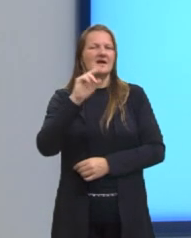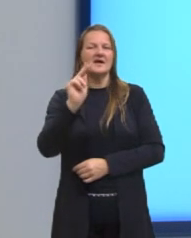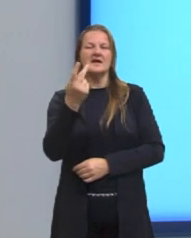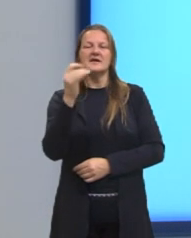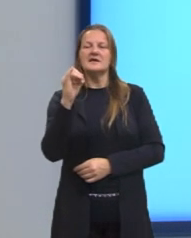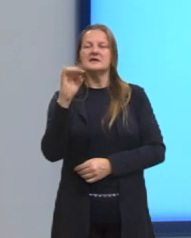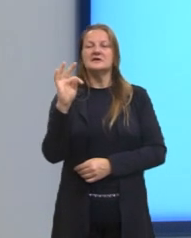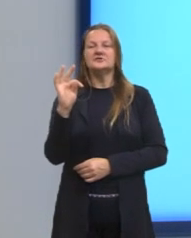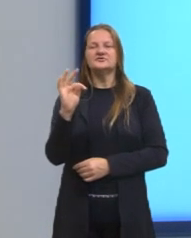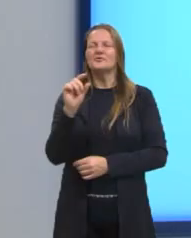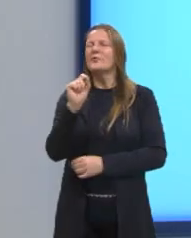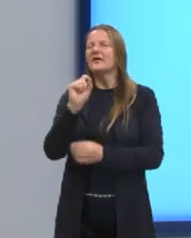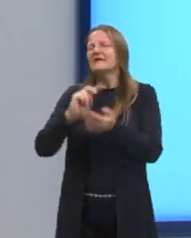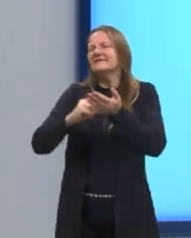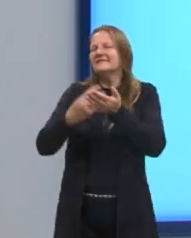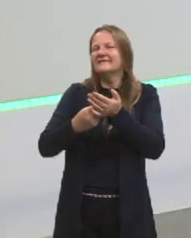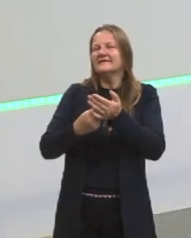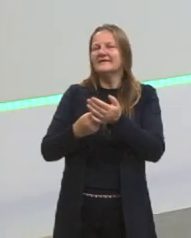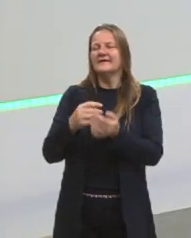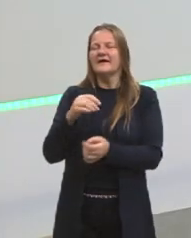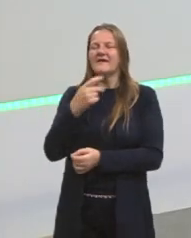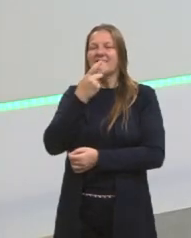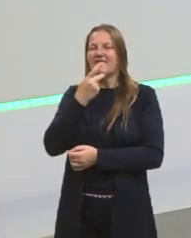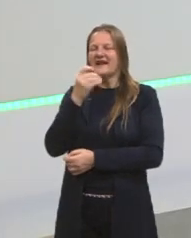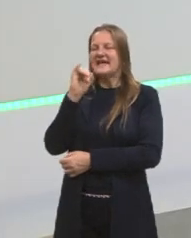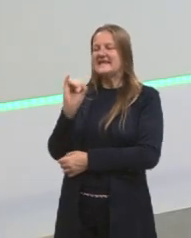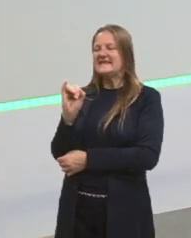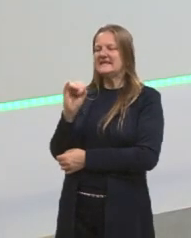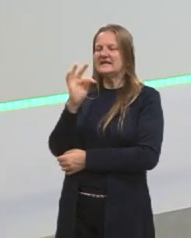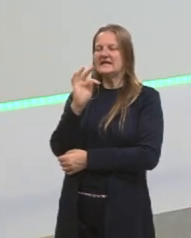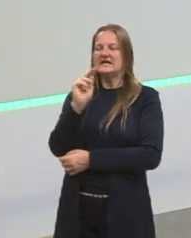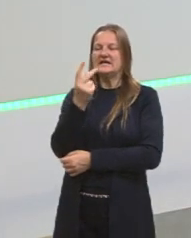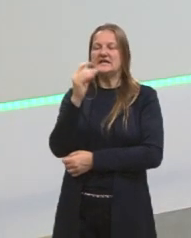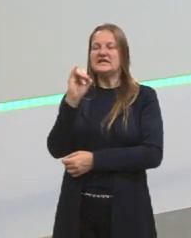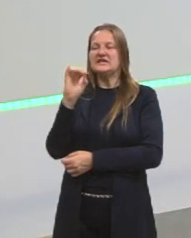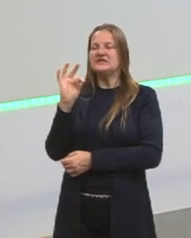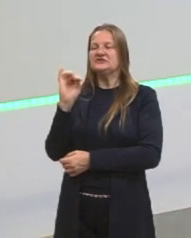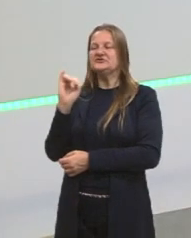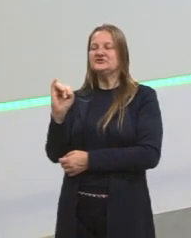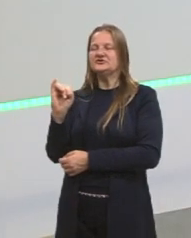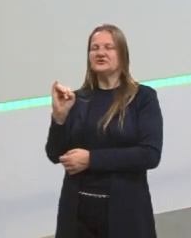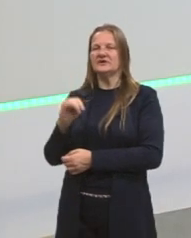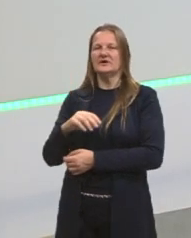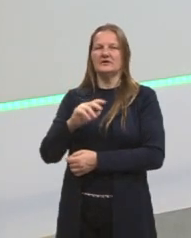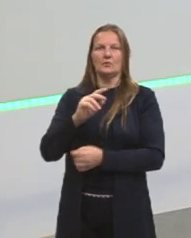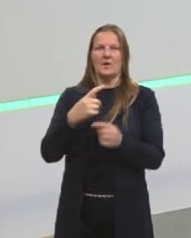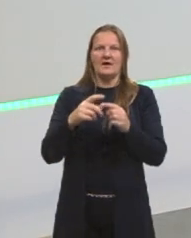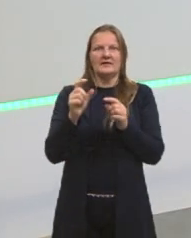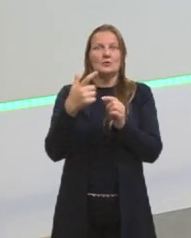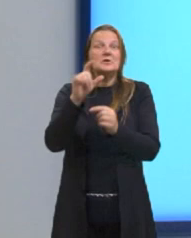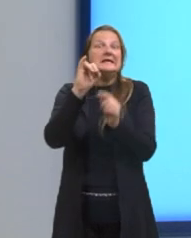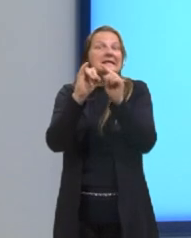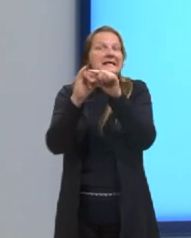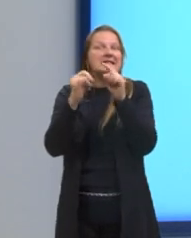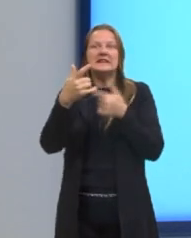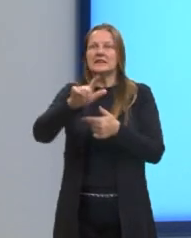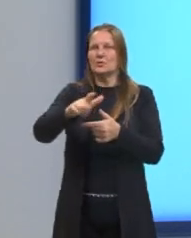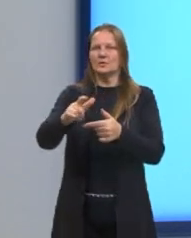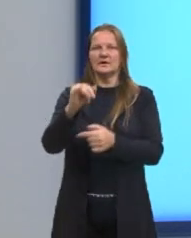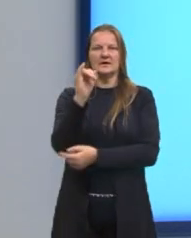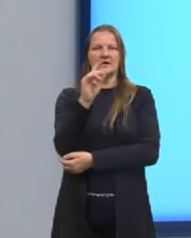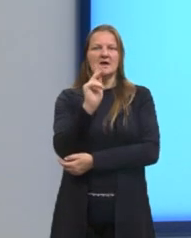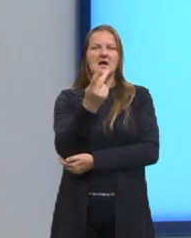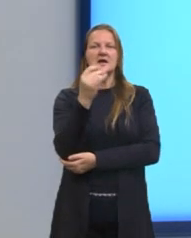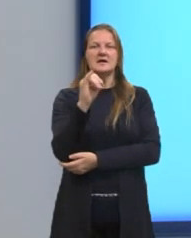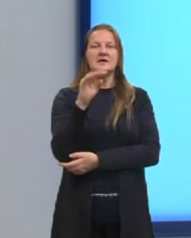novo hit. E ainda a gente bota um i no final, né? Um novo hit. Ao invés de dizer hit. Por quê? Porque nós já